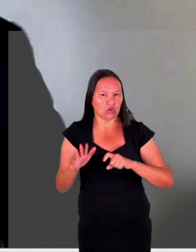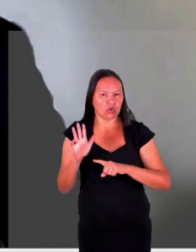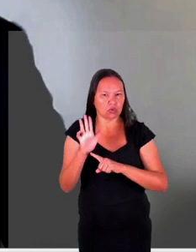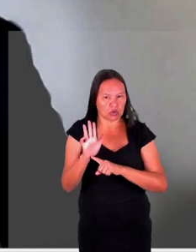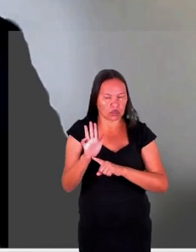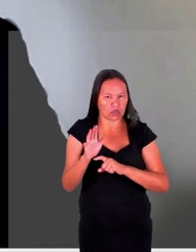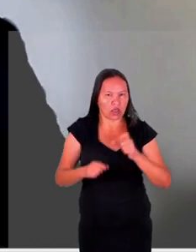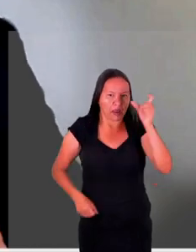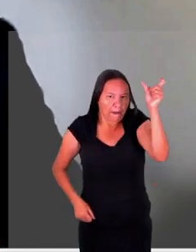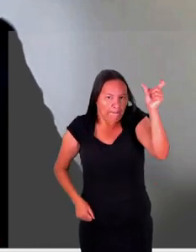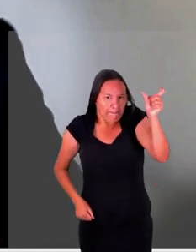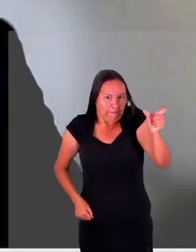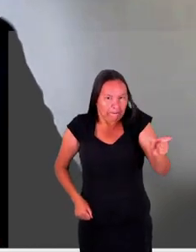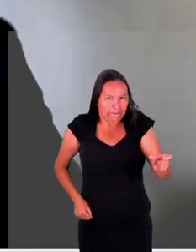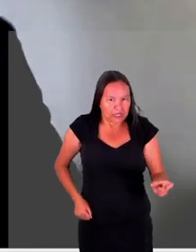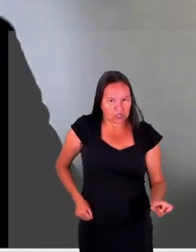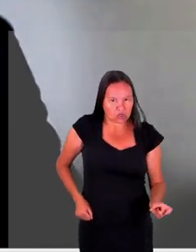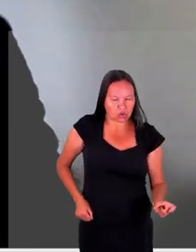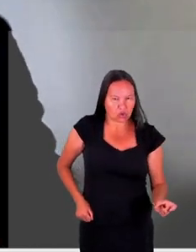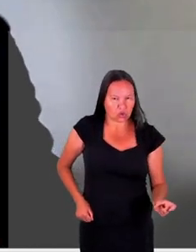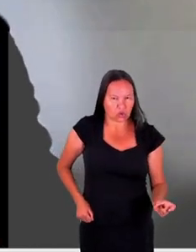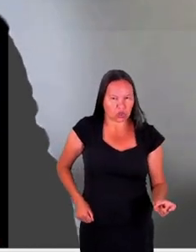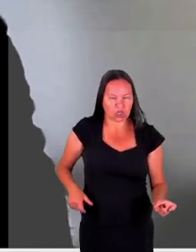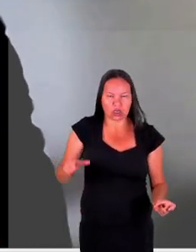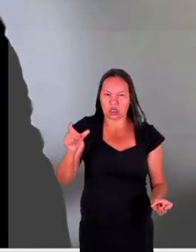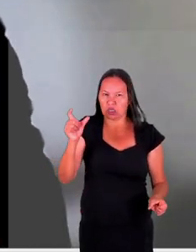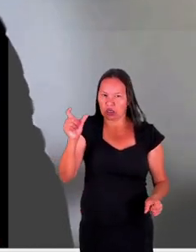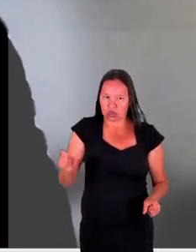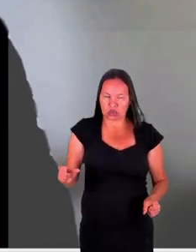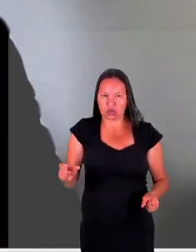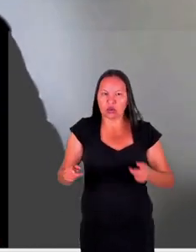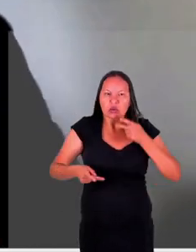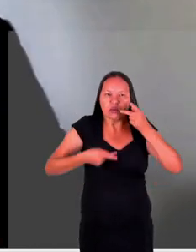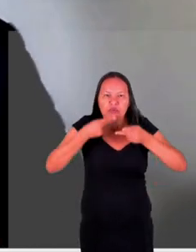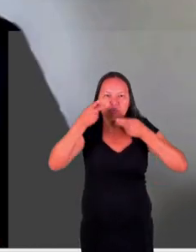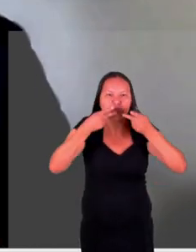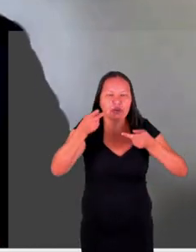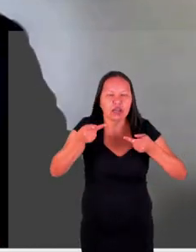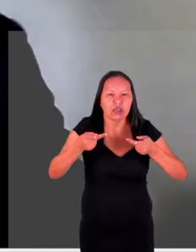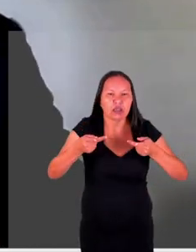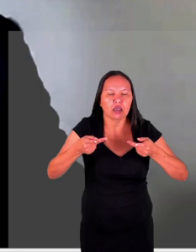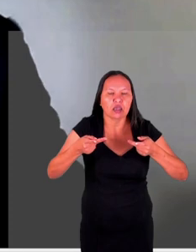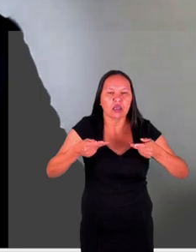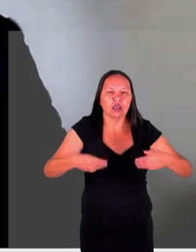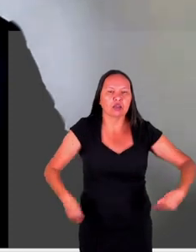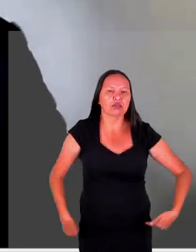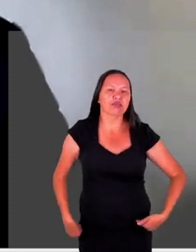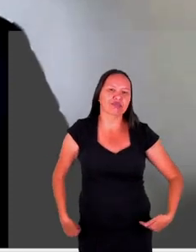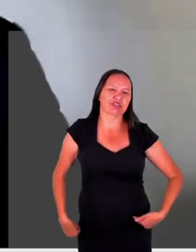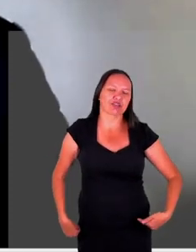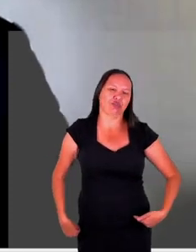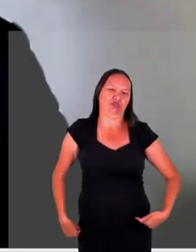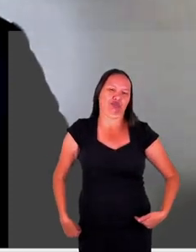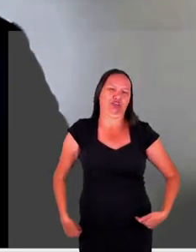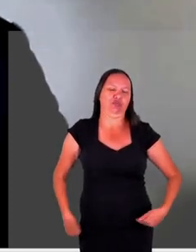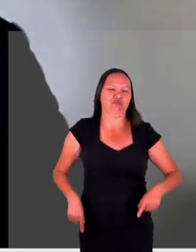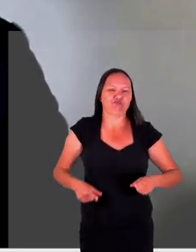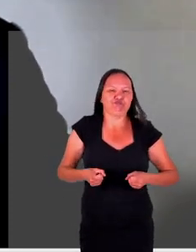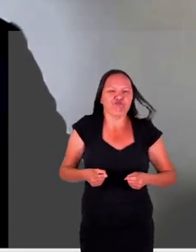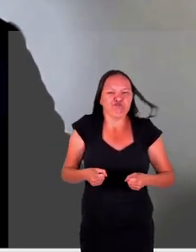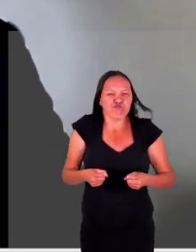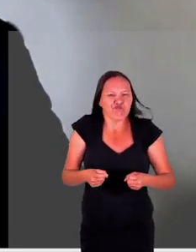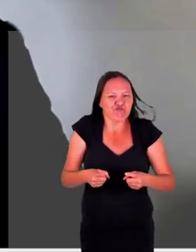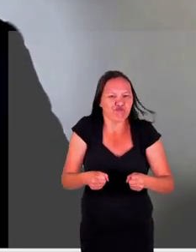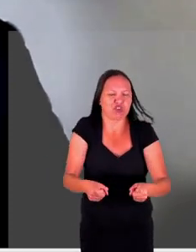vítima do que seja o eventual julgamento sobre o conflito que a vitimou isso é bem